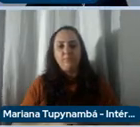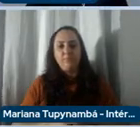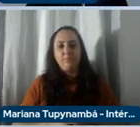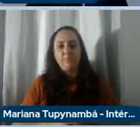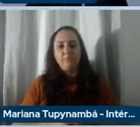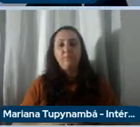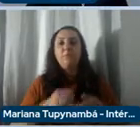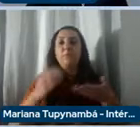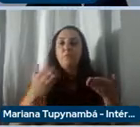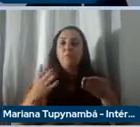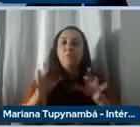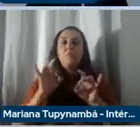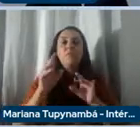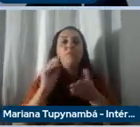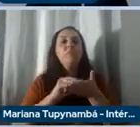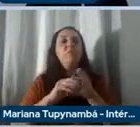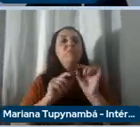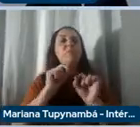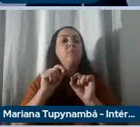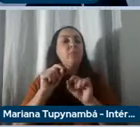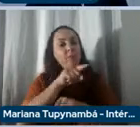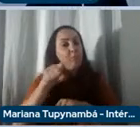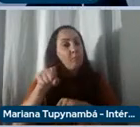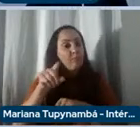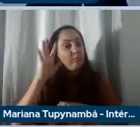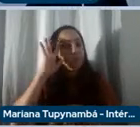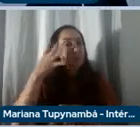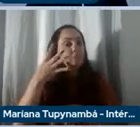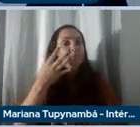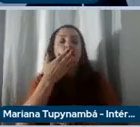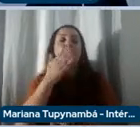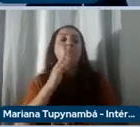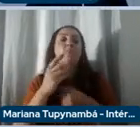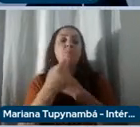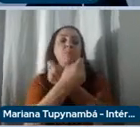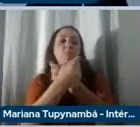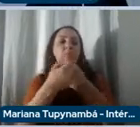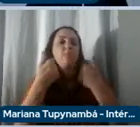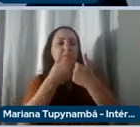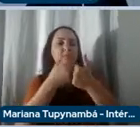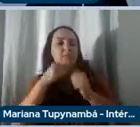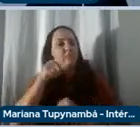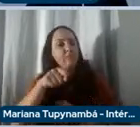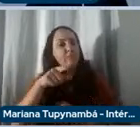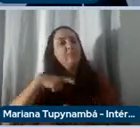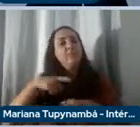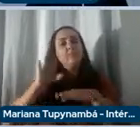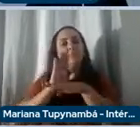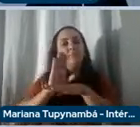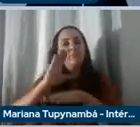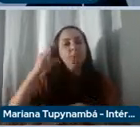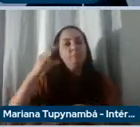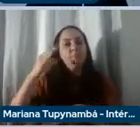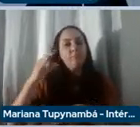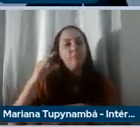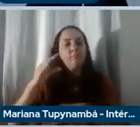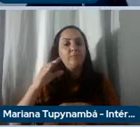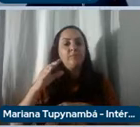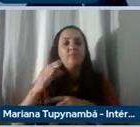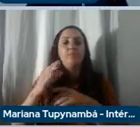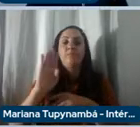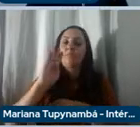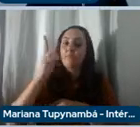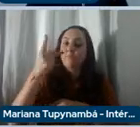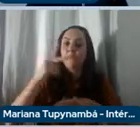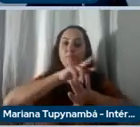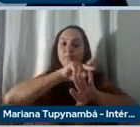Agora, só falta você decidir a PUC Minas mais perto de você e começar a estudar. Estamos em Betim, Contagem, Marreiro, No Coração Eucarístico,